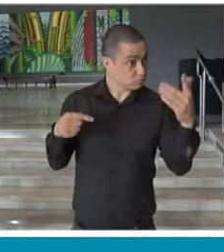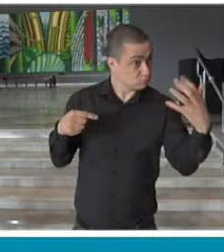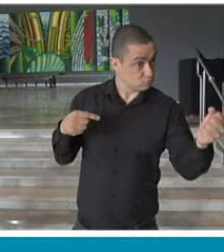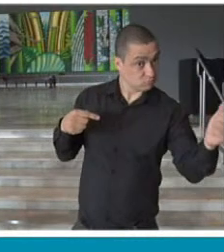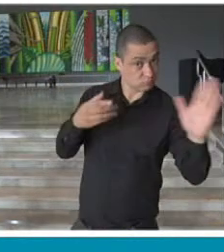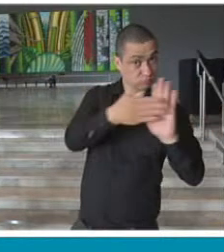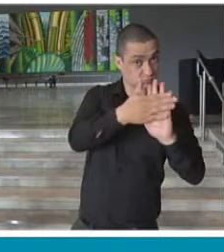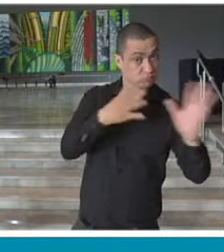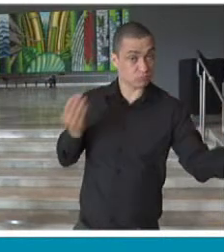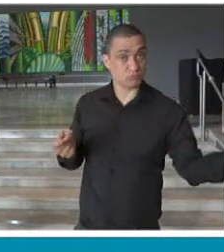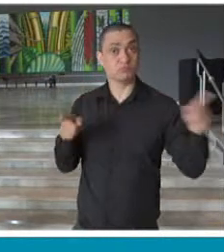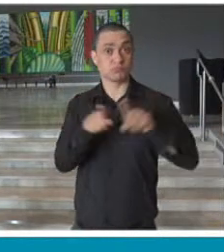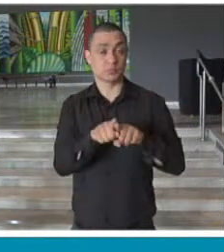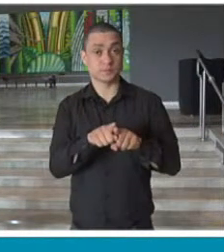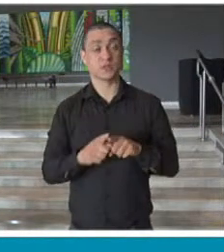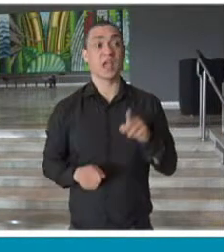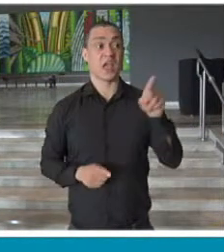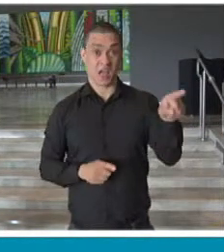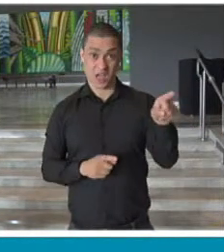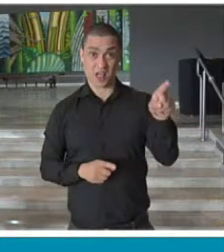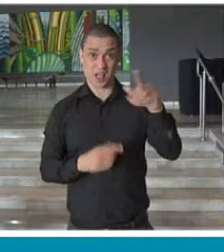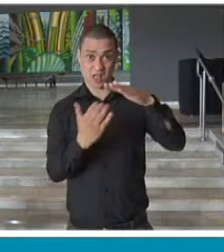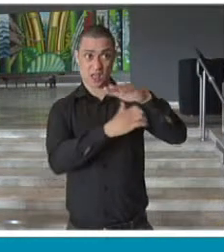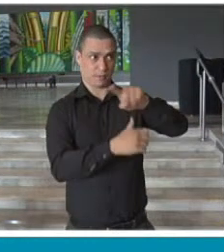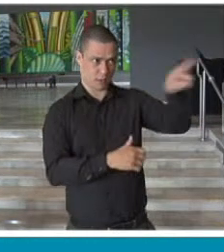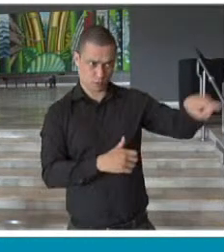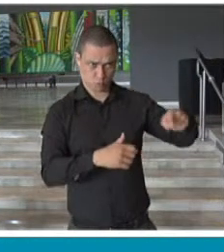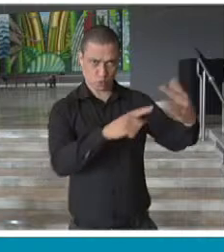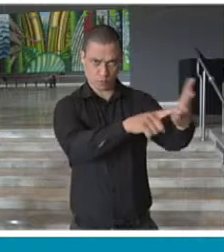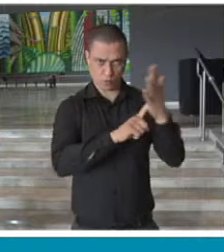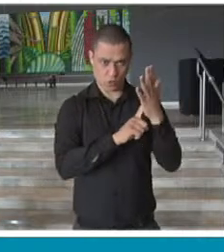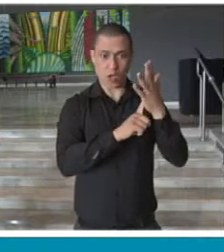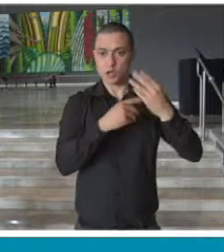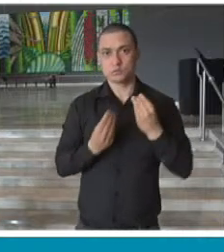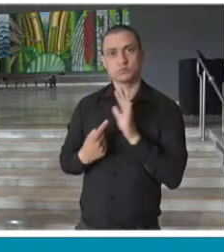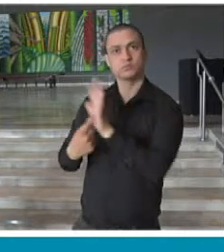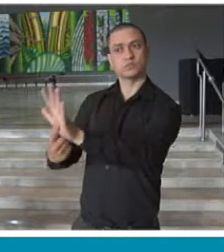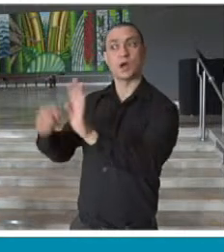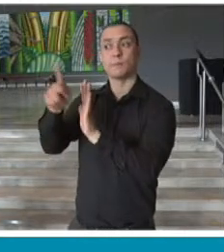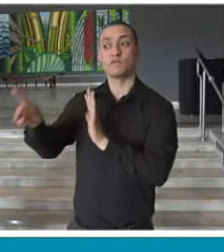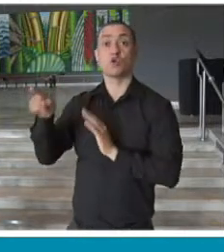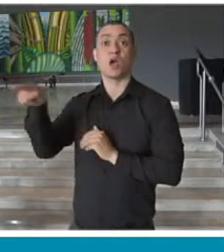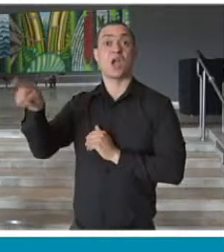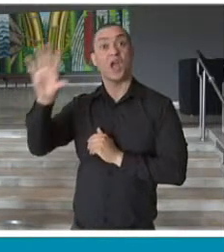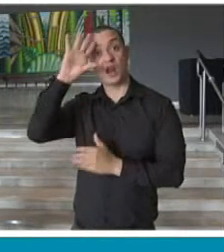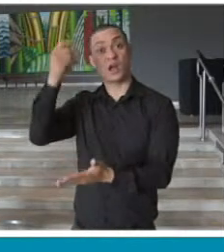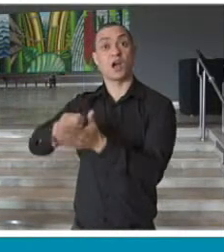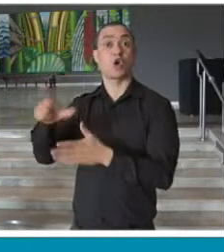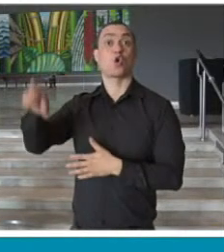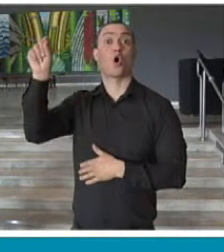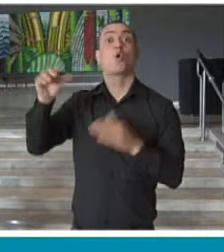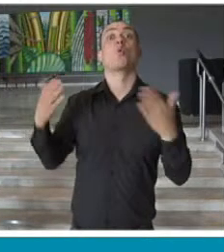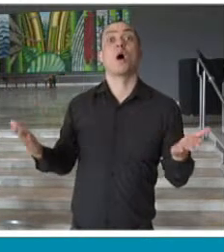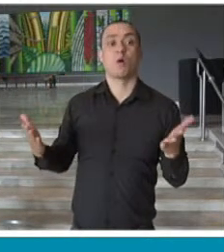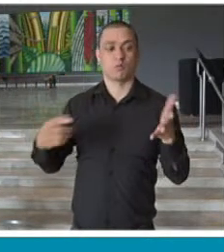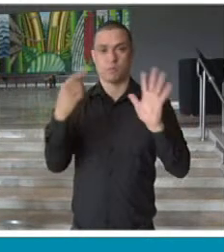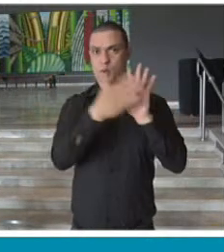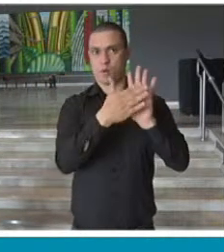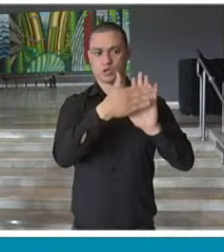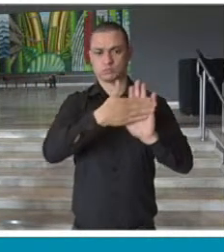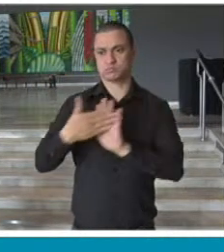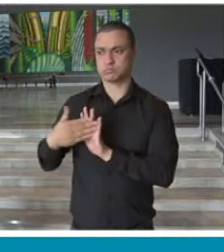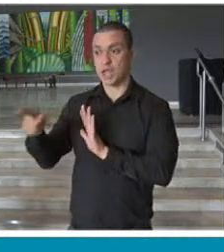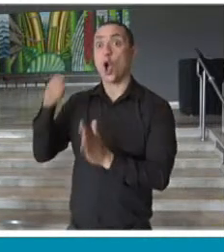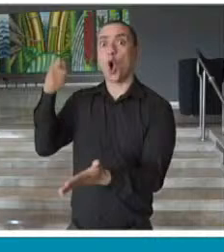Secretaria. Todas elas que apresentarem serão apresentadas aos professores. Será opção do professor escolher. Nenhuma delas será